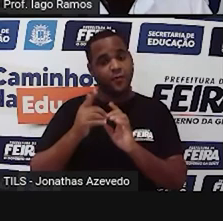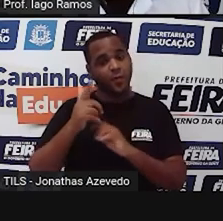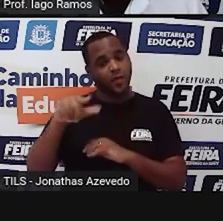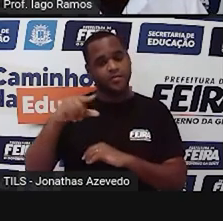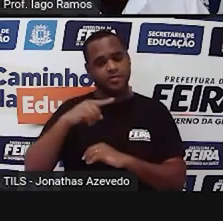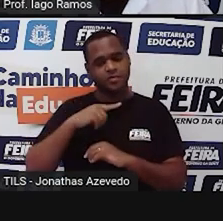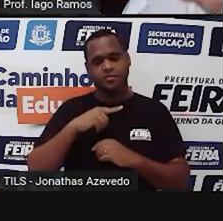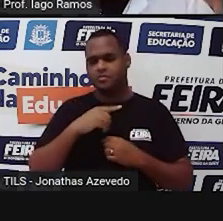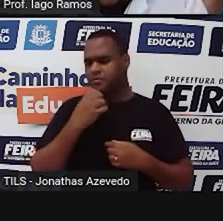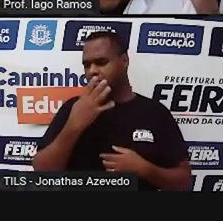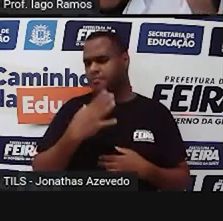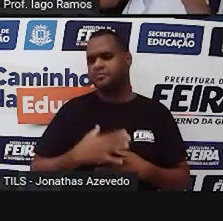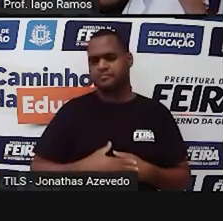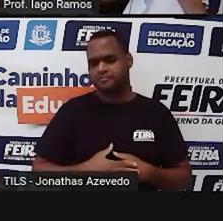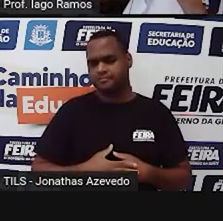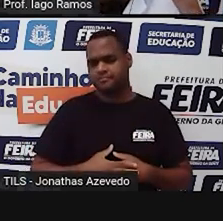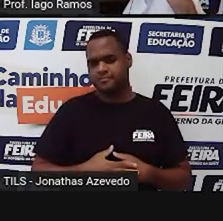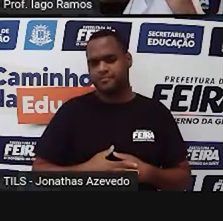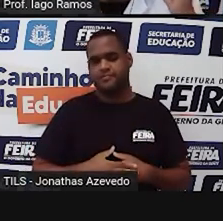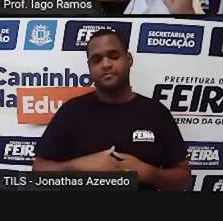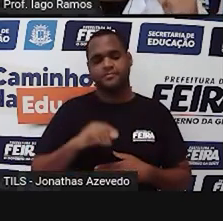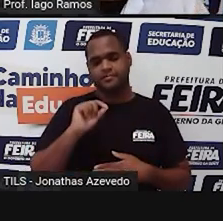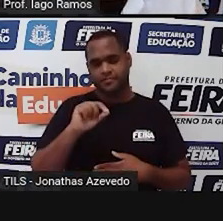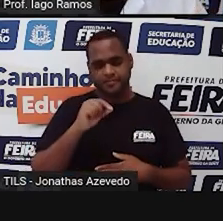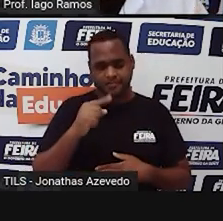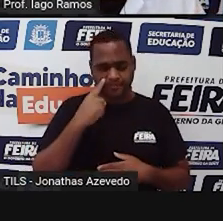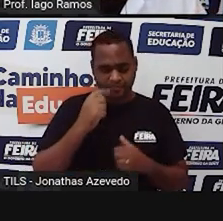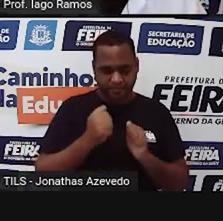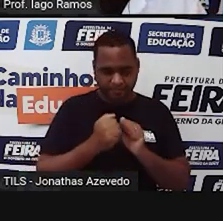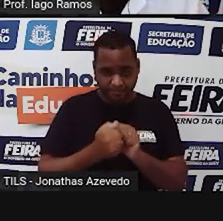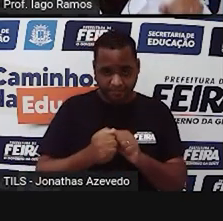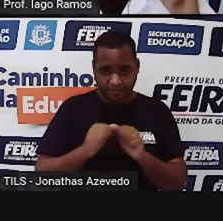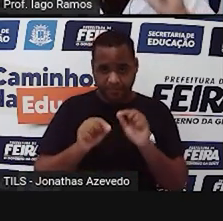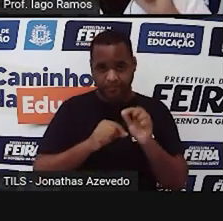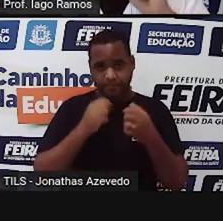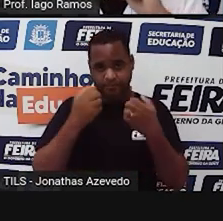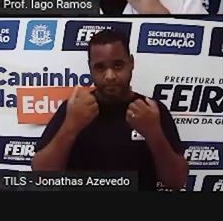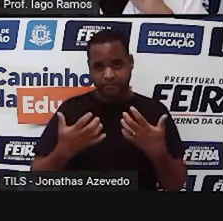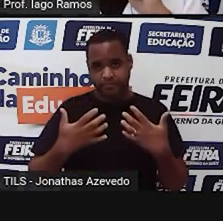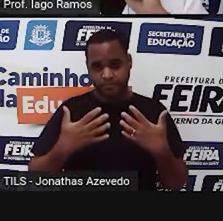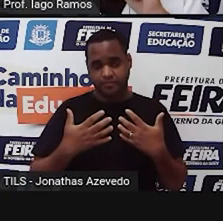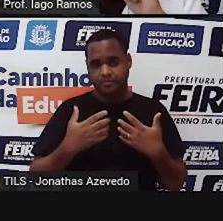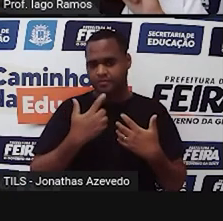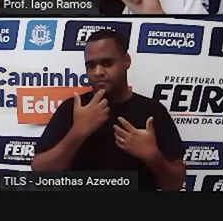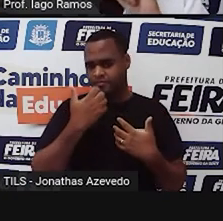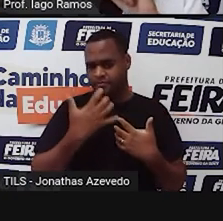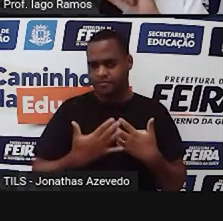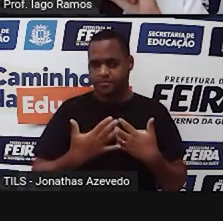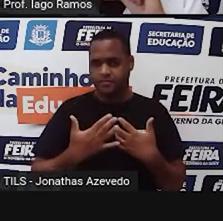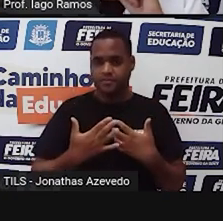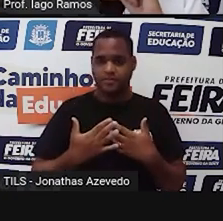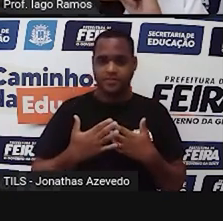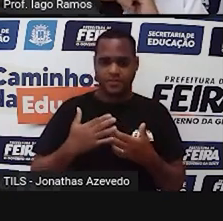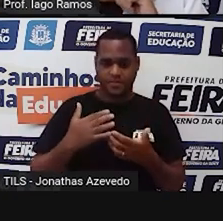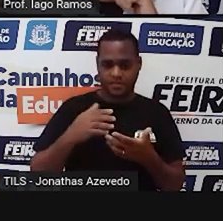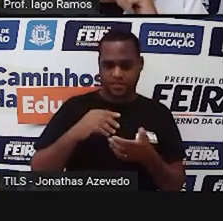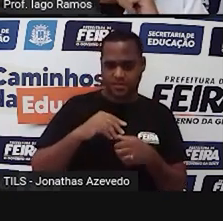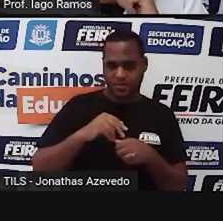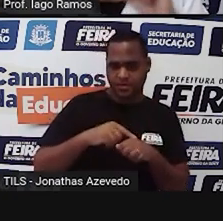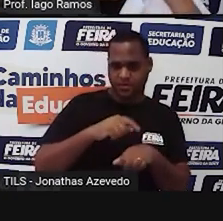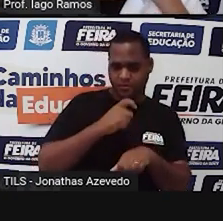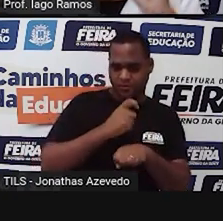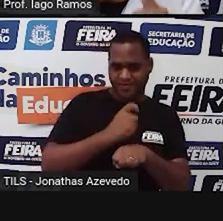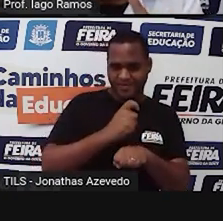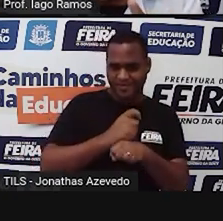medida. Olha só aqui, acompanhe comigo. você já ouviu falar dos sólidos geométricos?